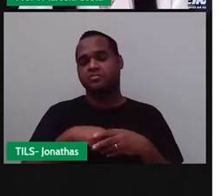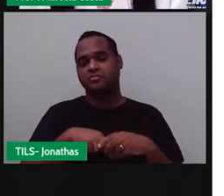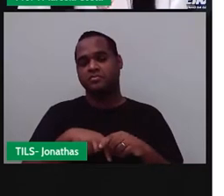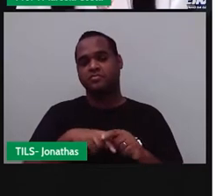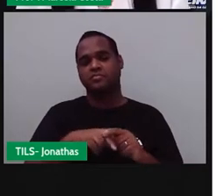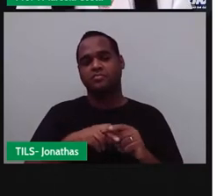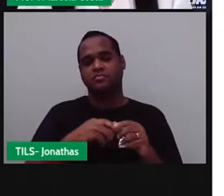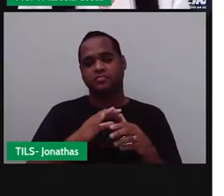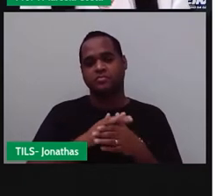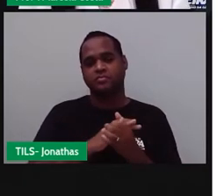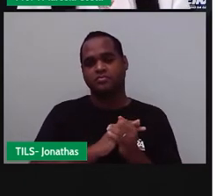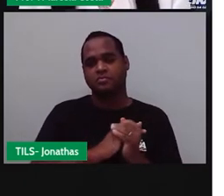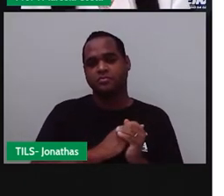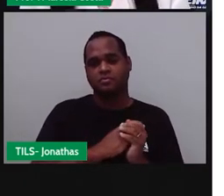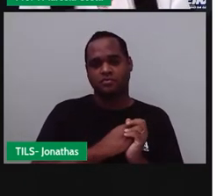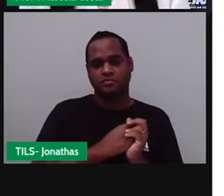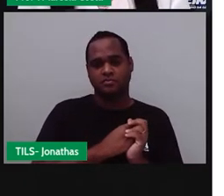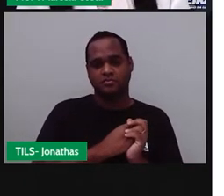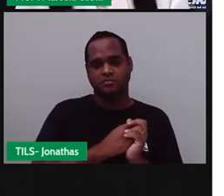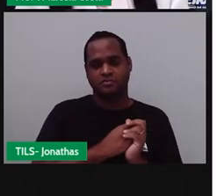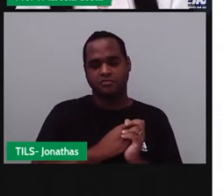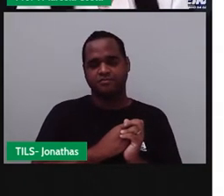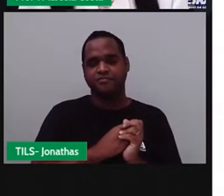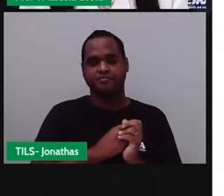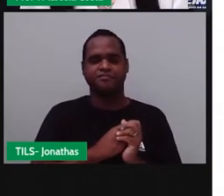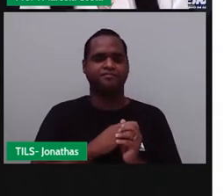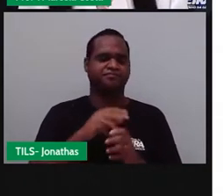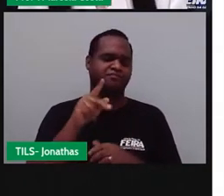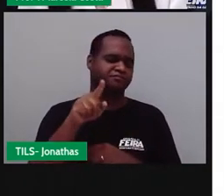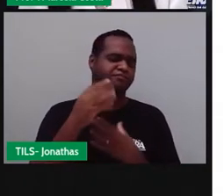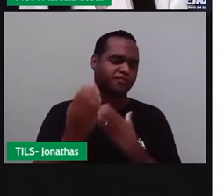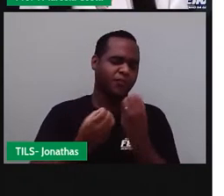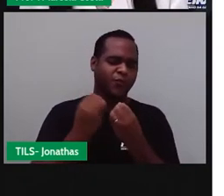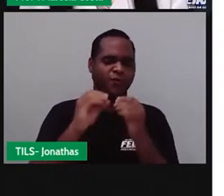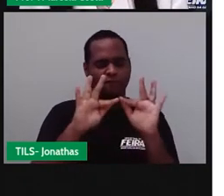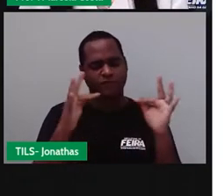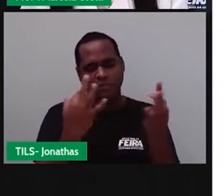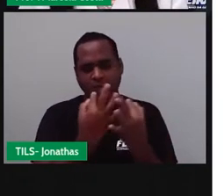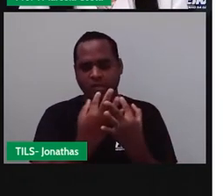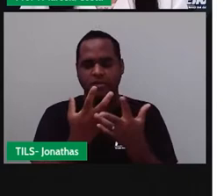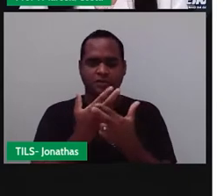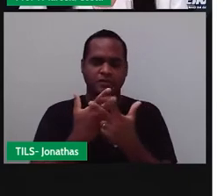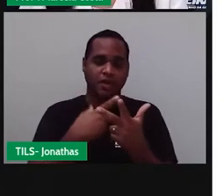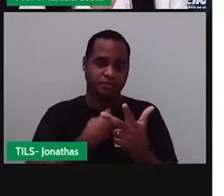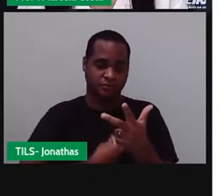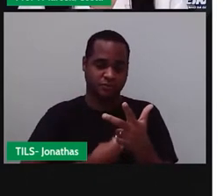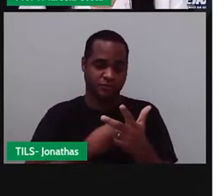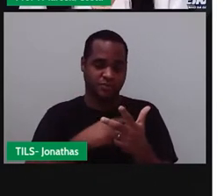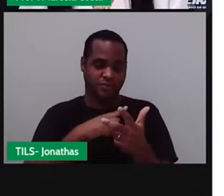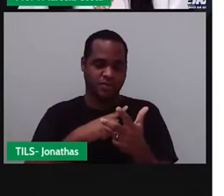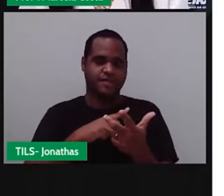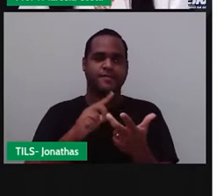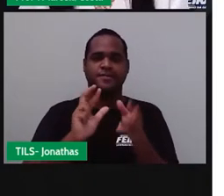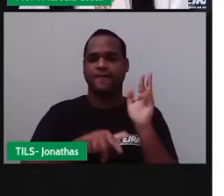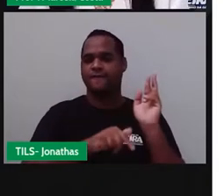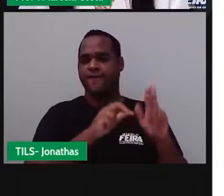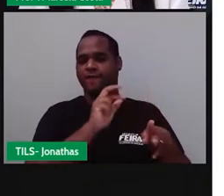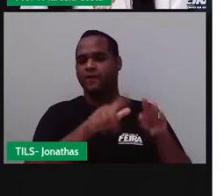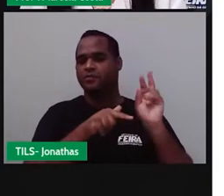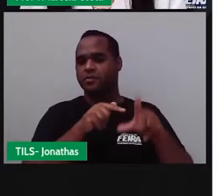Como é que vocês, seus familiares, lidam com essas diferenças?